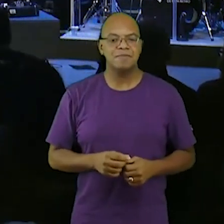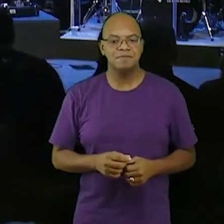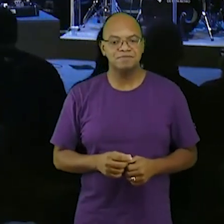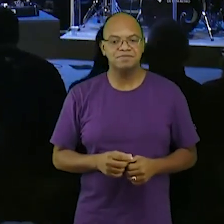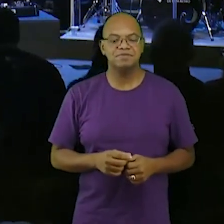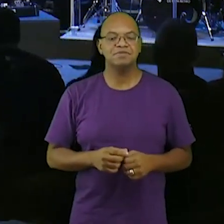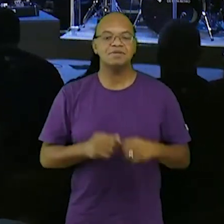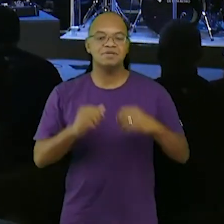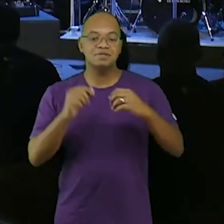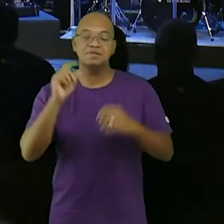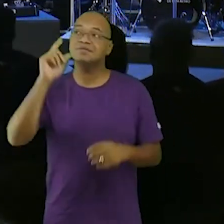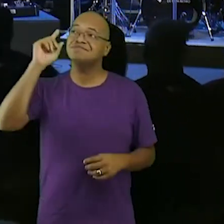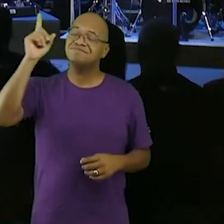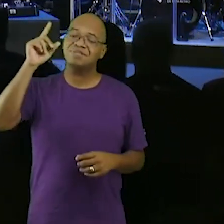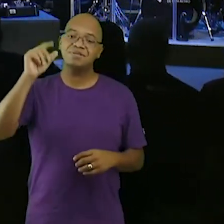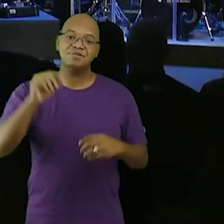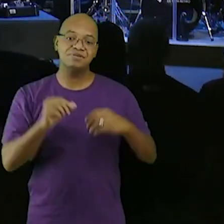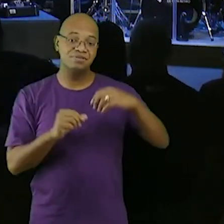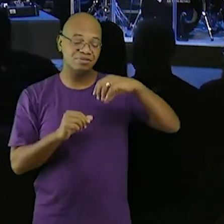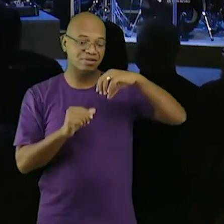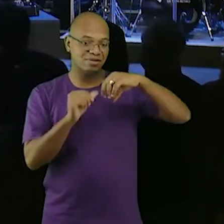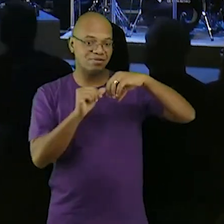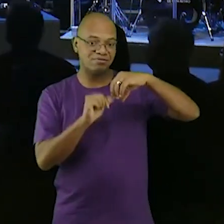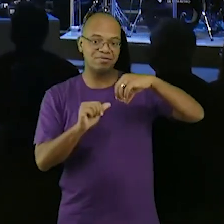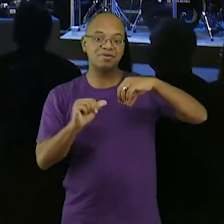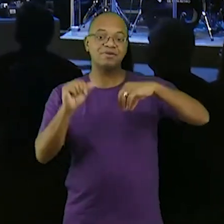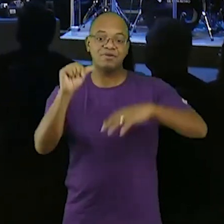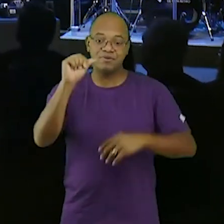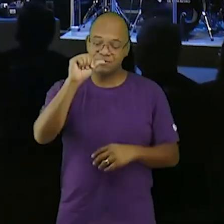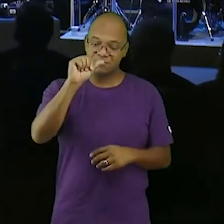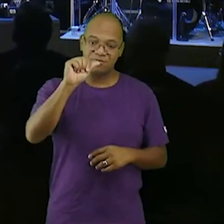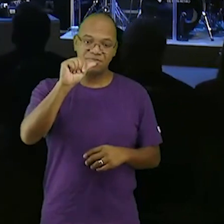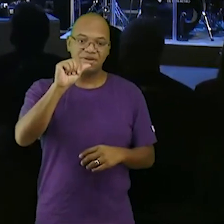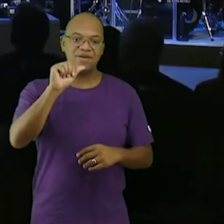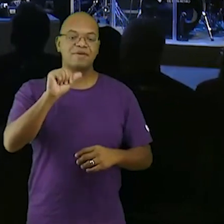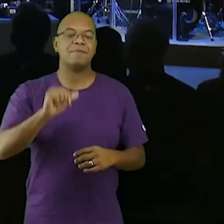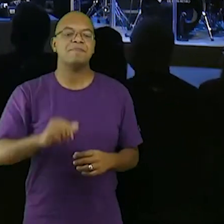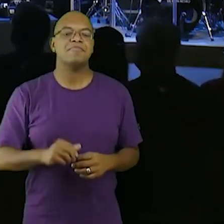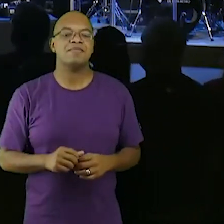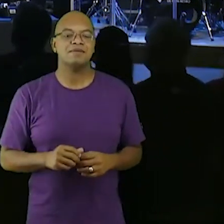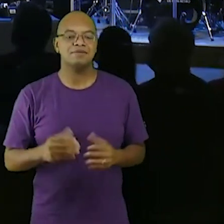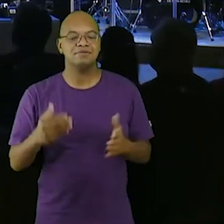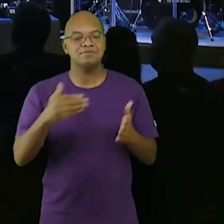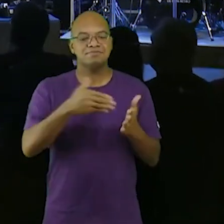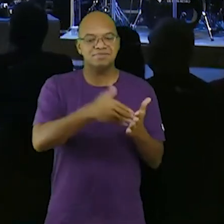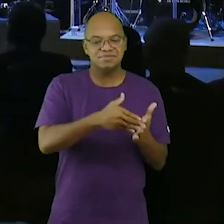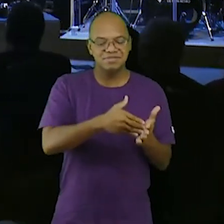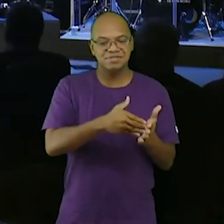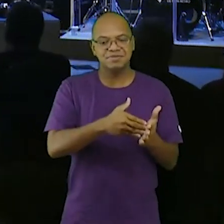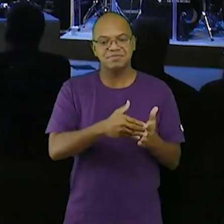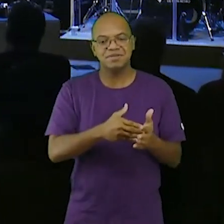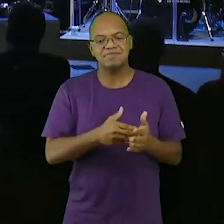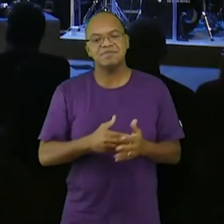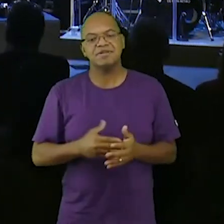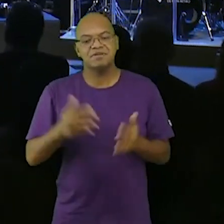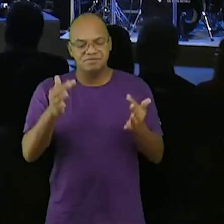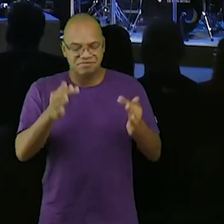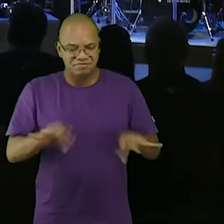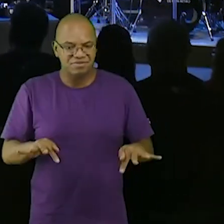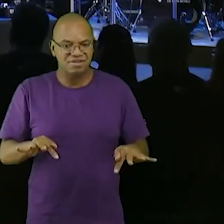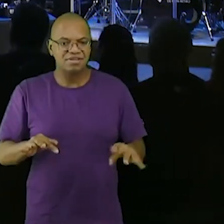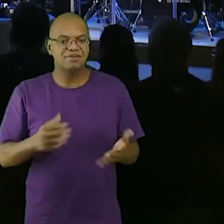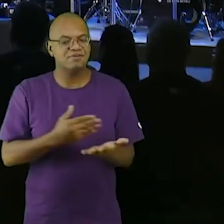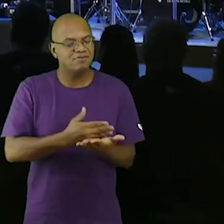alfa e o ômega tu és o princípio e o fim tu és o pai da eternidade teu nome é